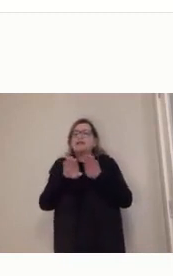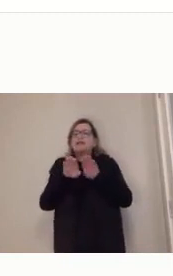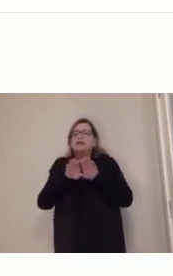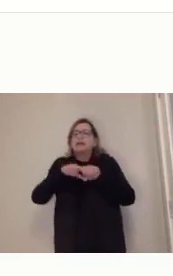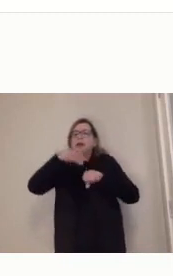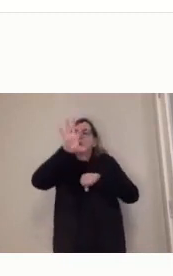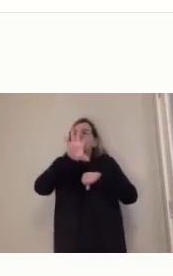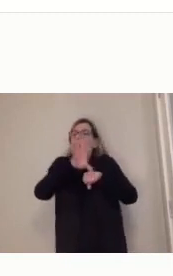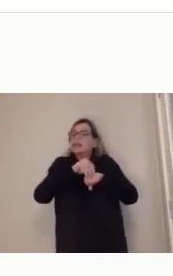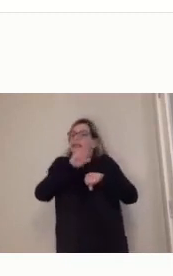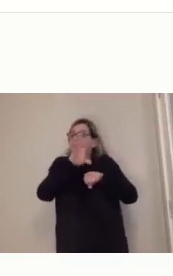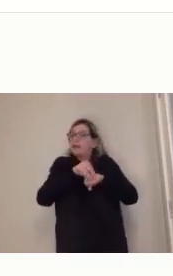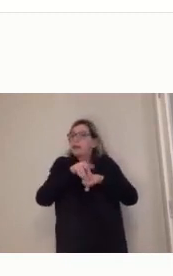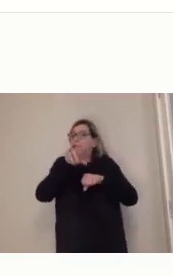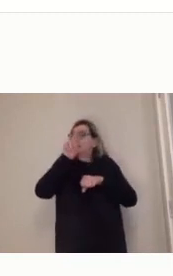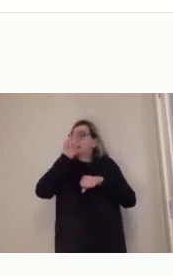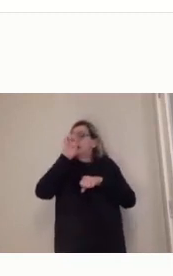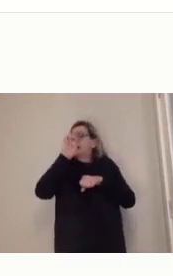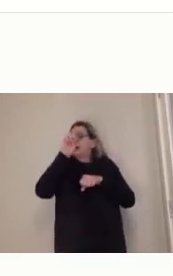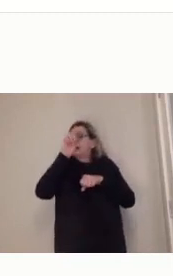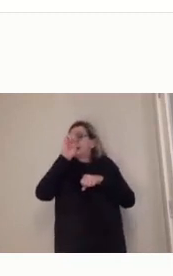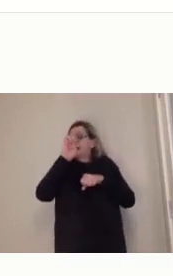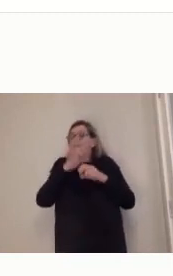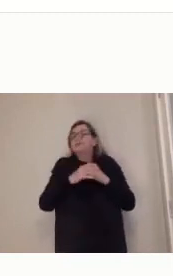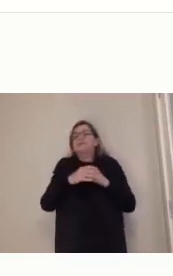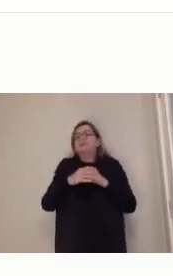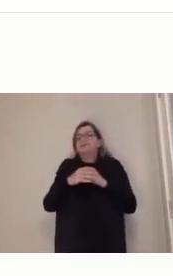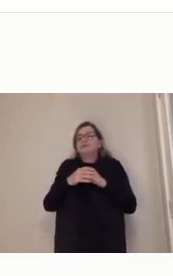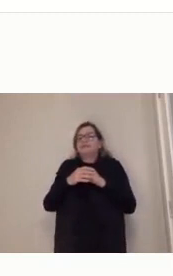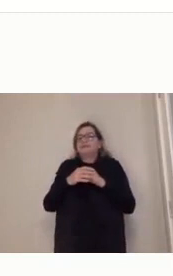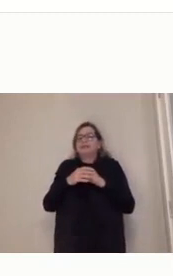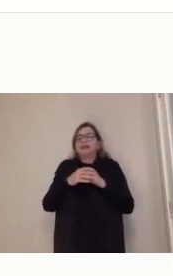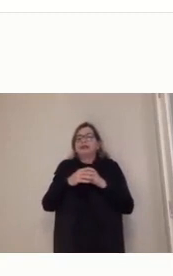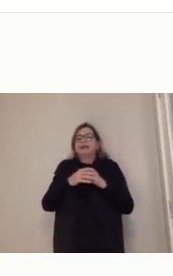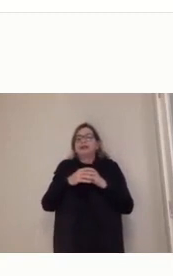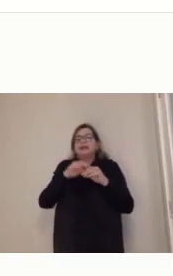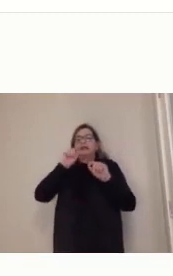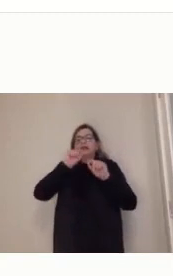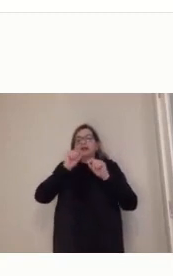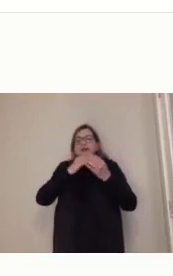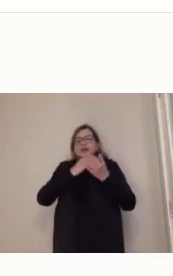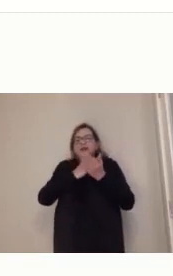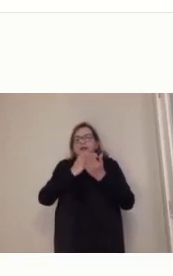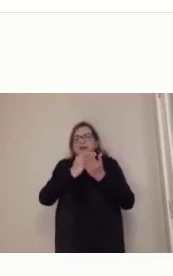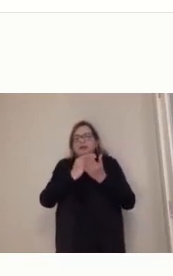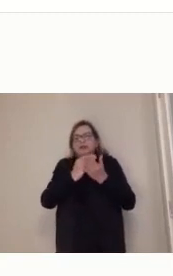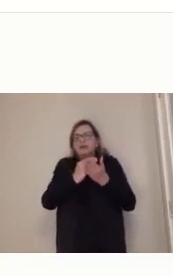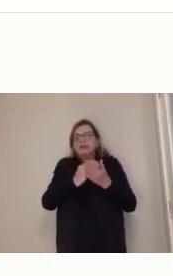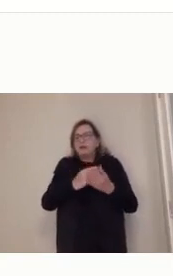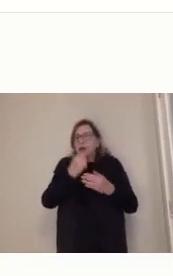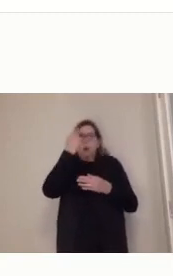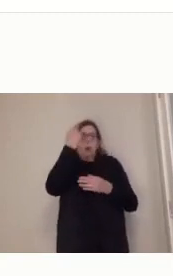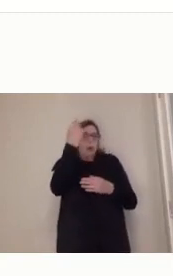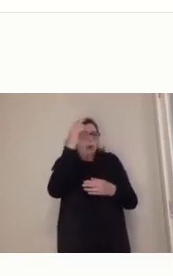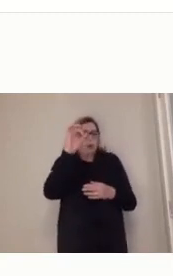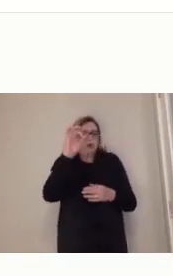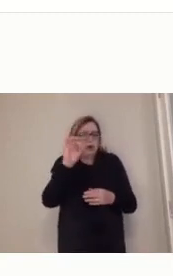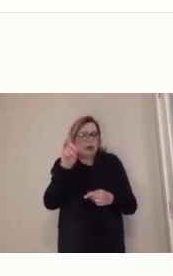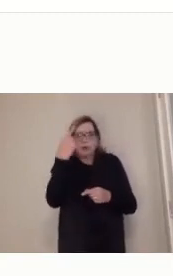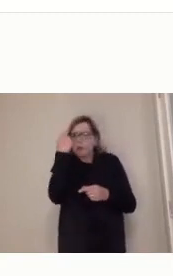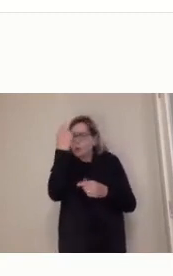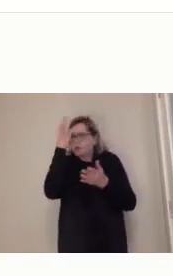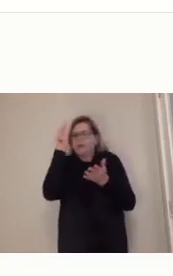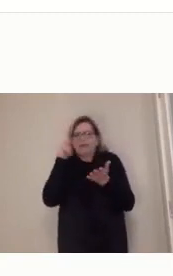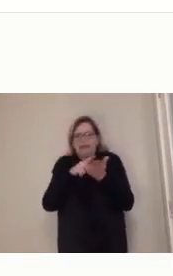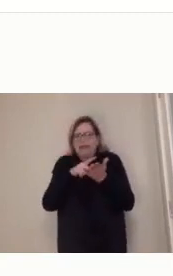falando do conhecimento em rede, ele abre, então, já que ele não é um, não é uma verdade e a história, por exemplo, tem